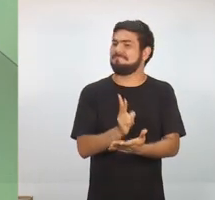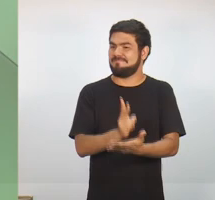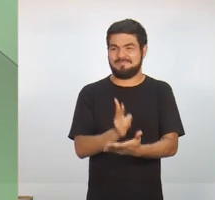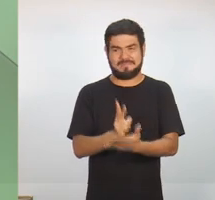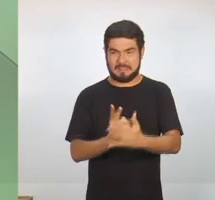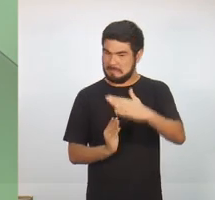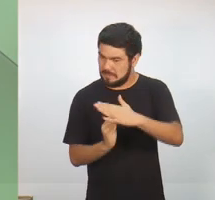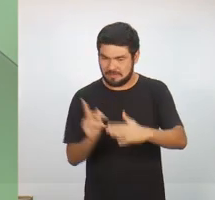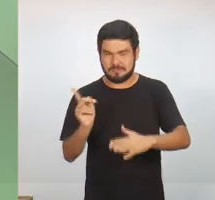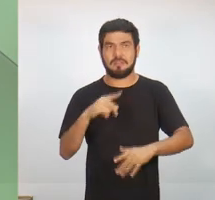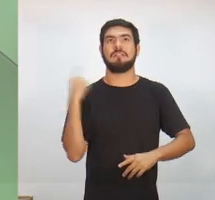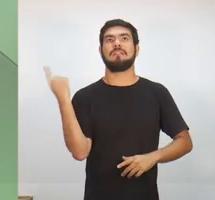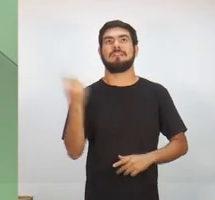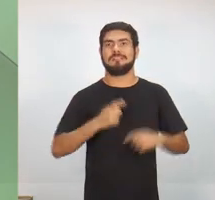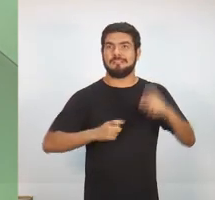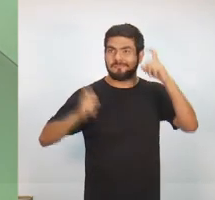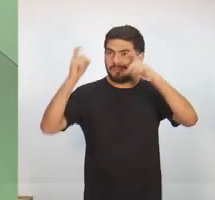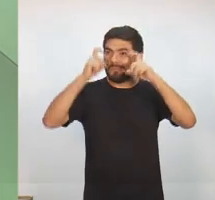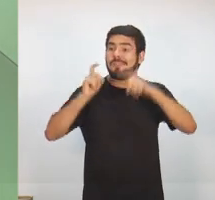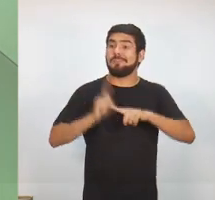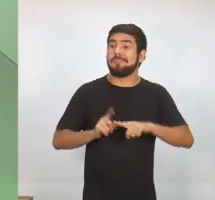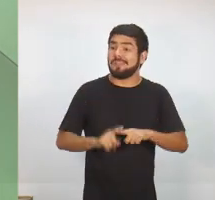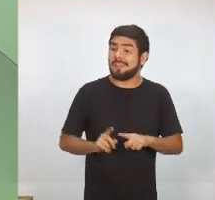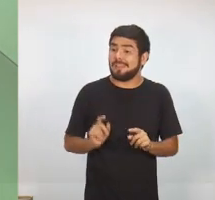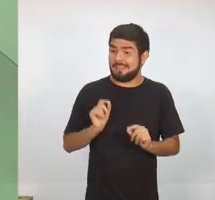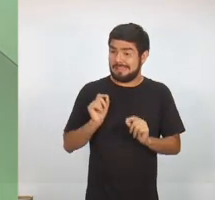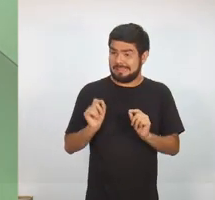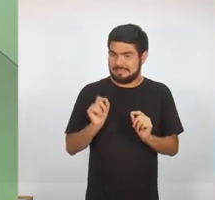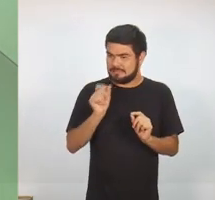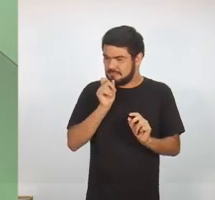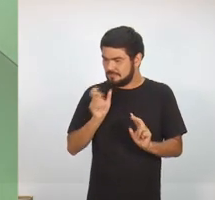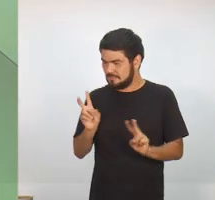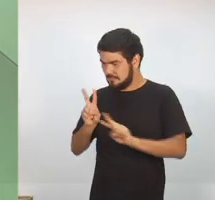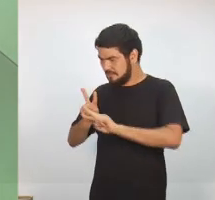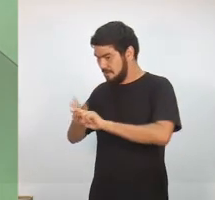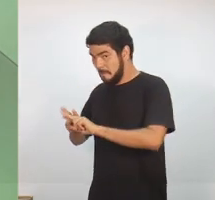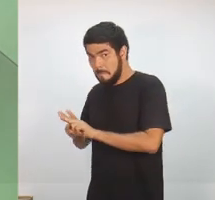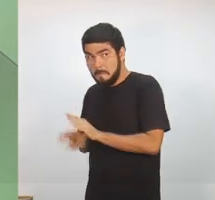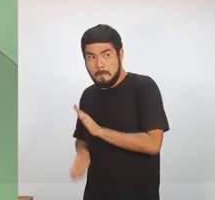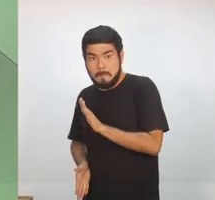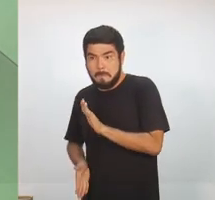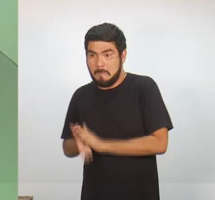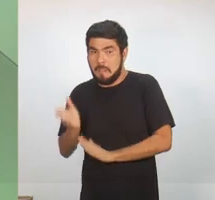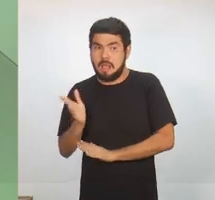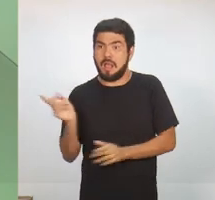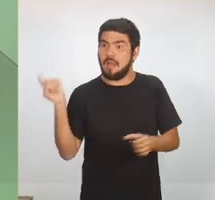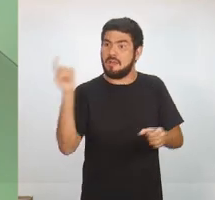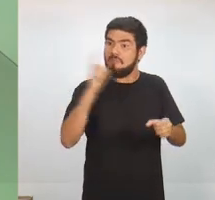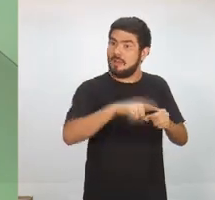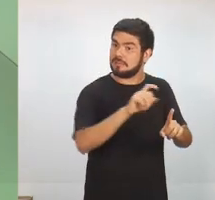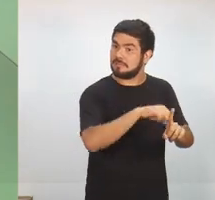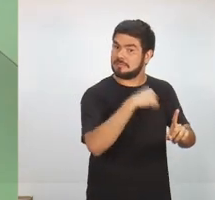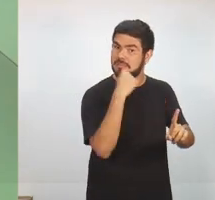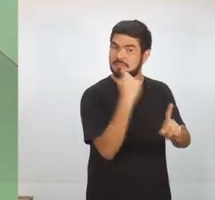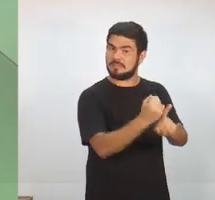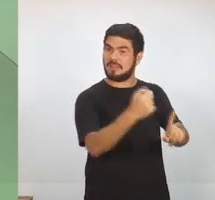Algo que tem nos deixado muito preocupados, porque quem sai de uma unidade prisional dessa, volta para a sociedade para